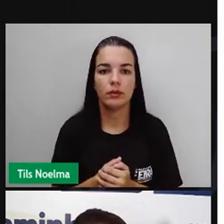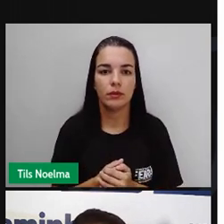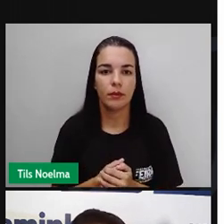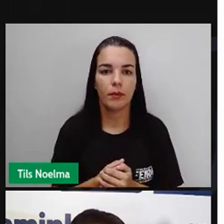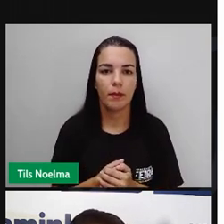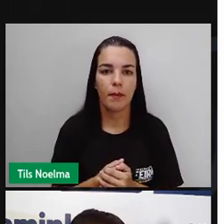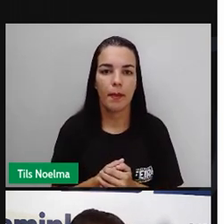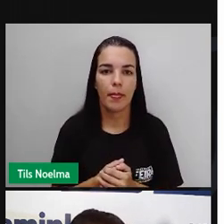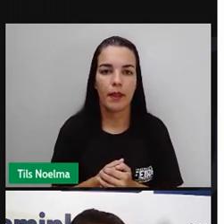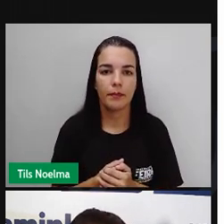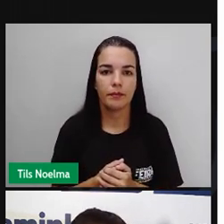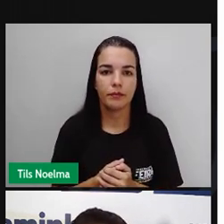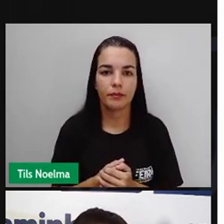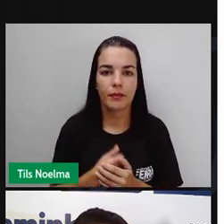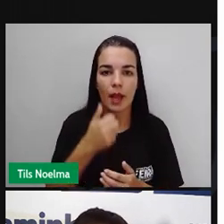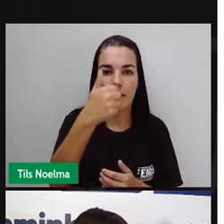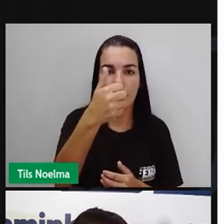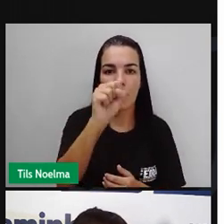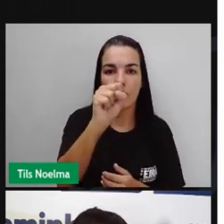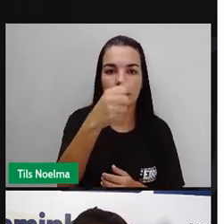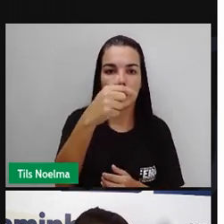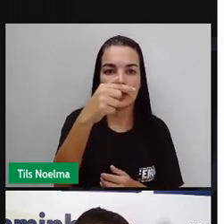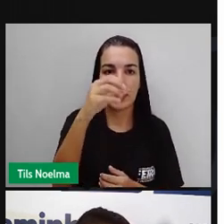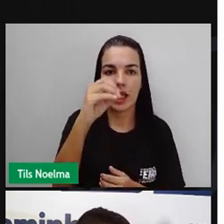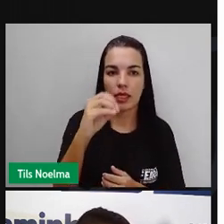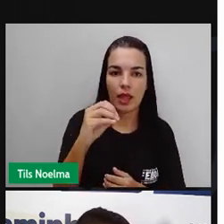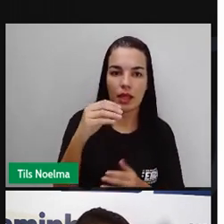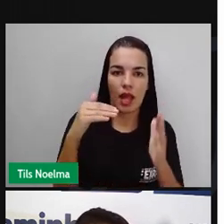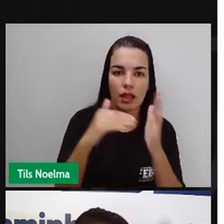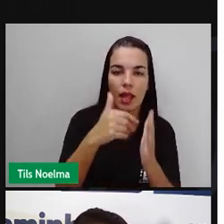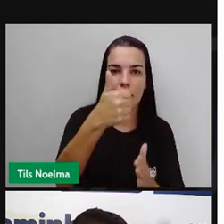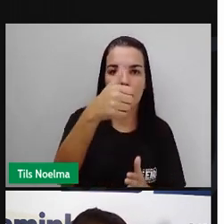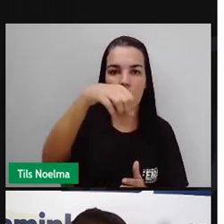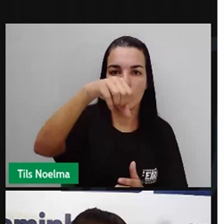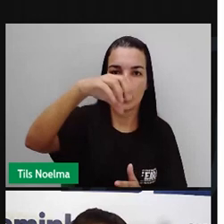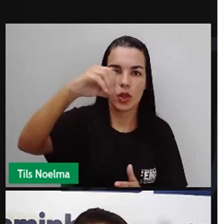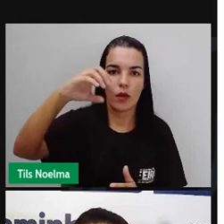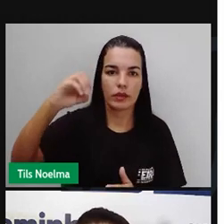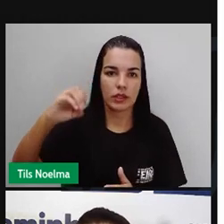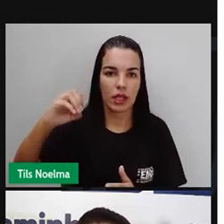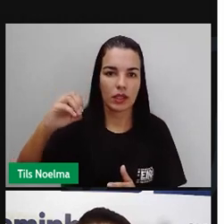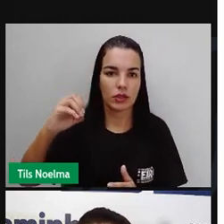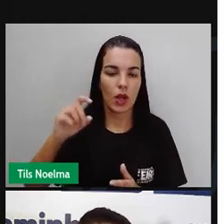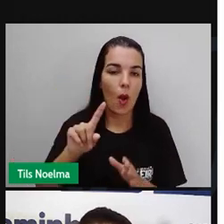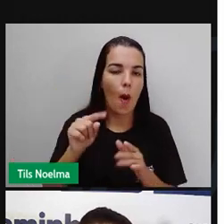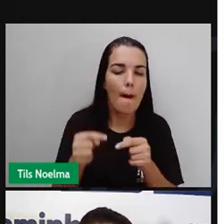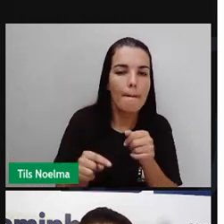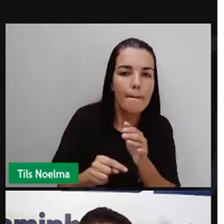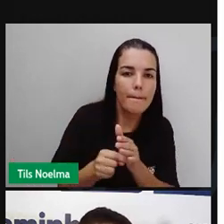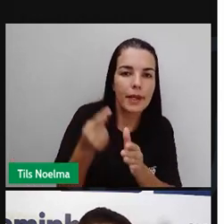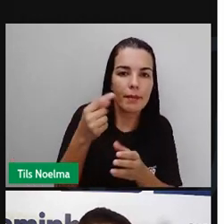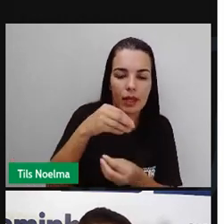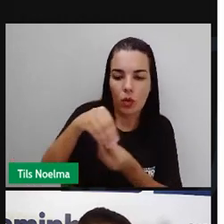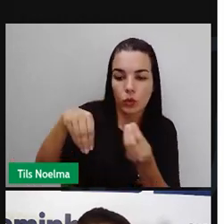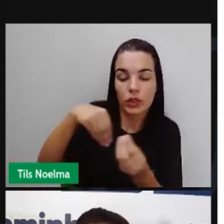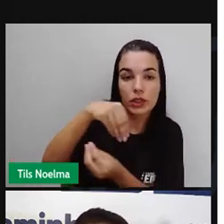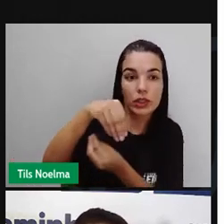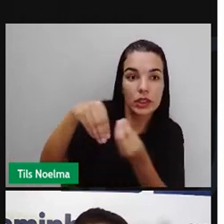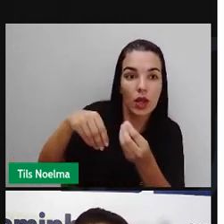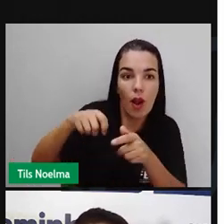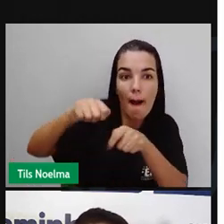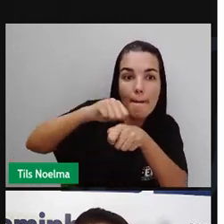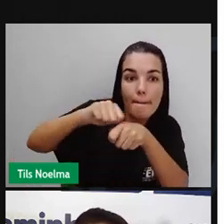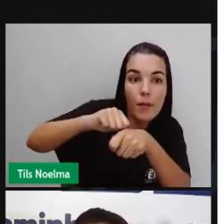legal. Em 1870 até 1900 ocorre o primeiro ciclo da borracha